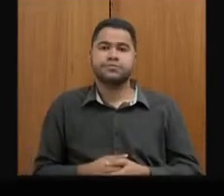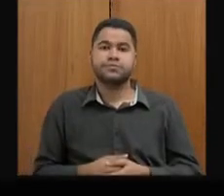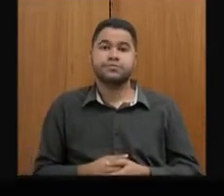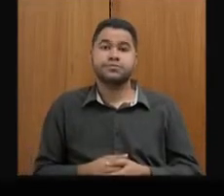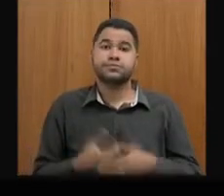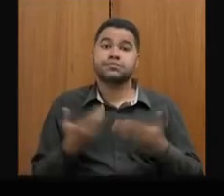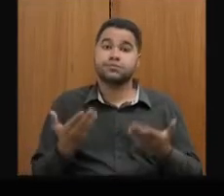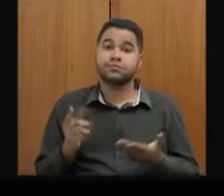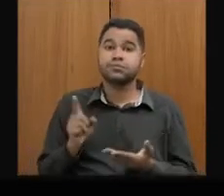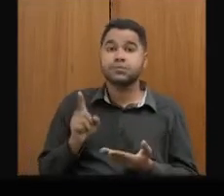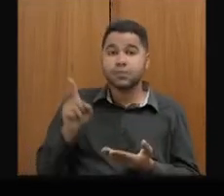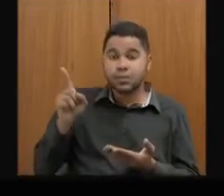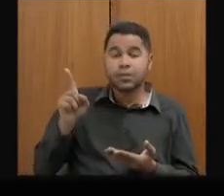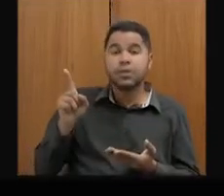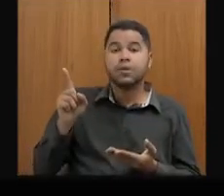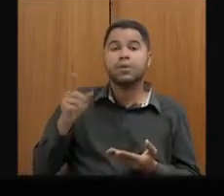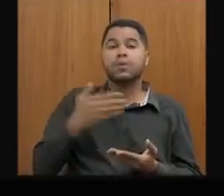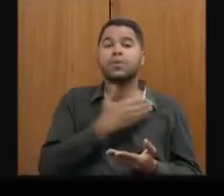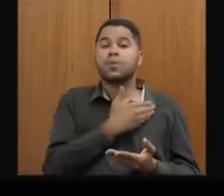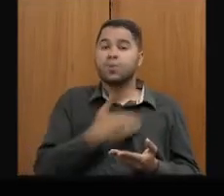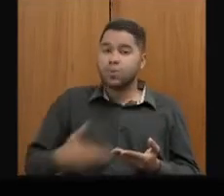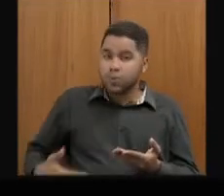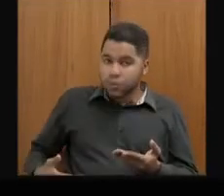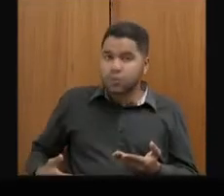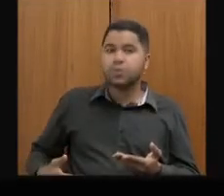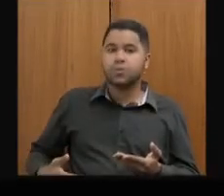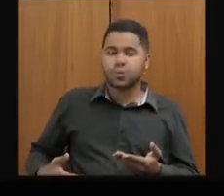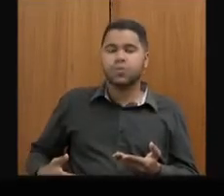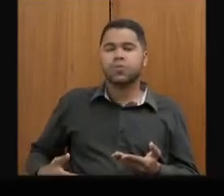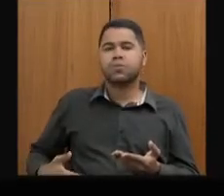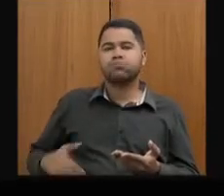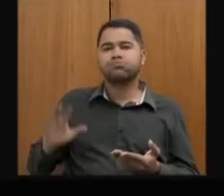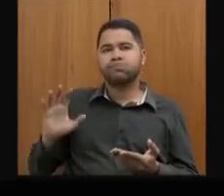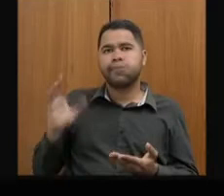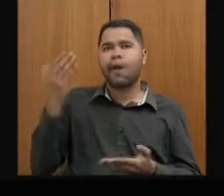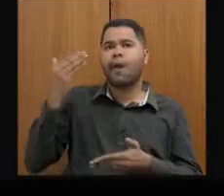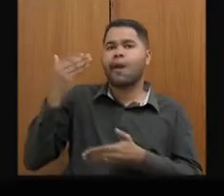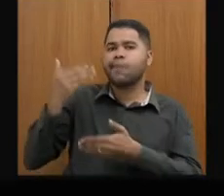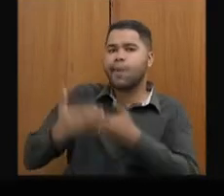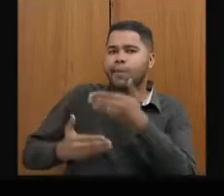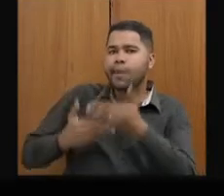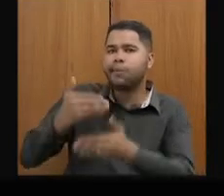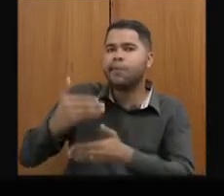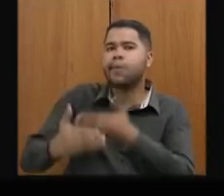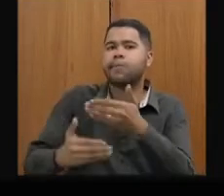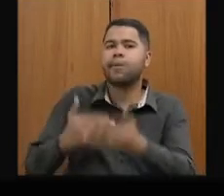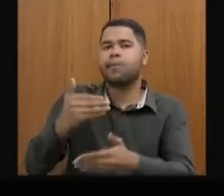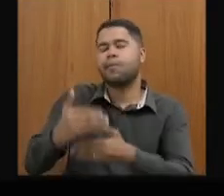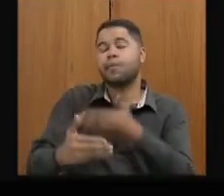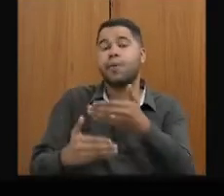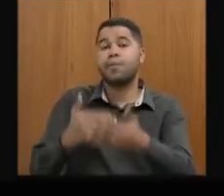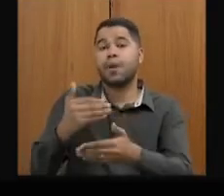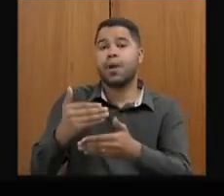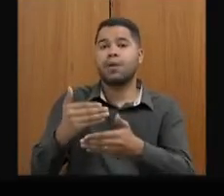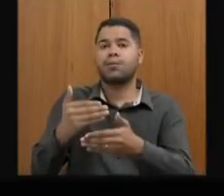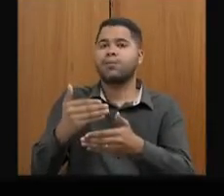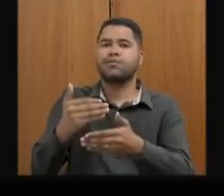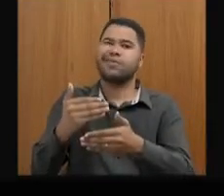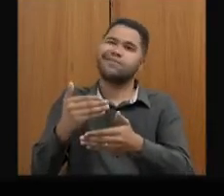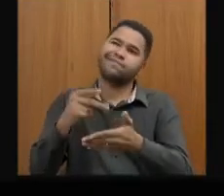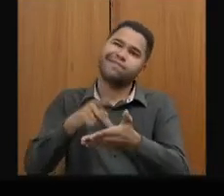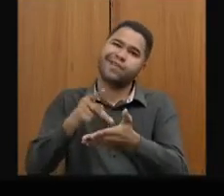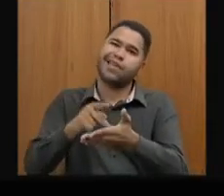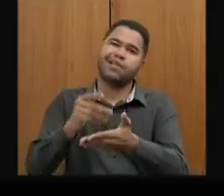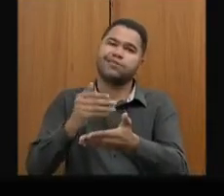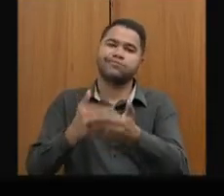Então, aqui o Estado... Houve uma evolução, uma involução, vamos dizer